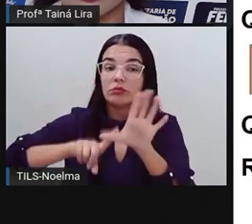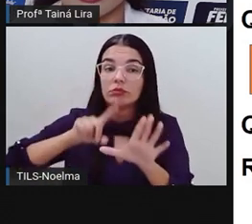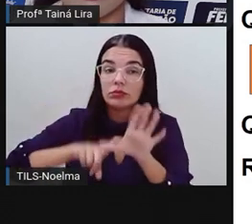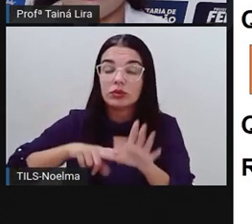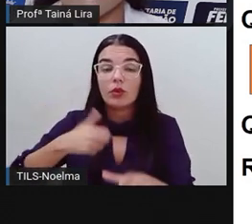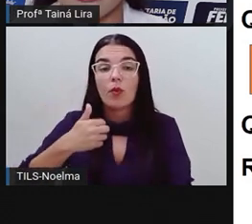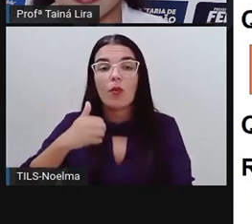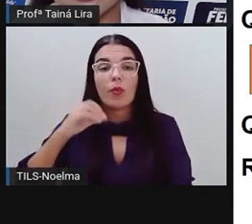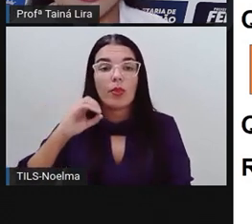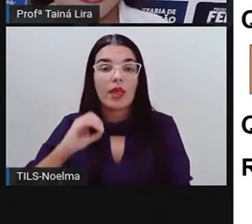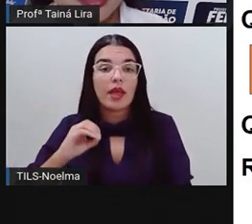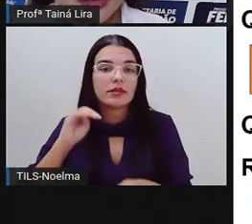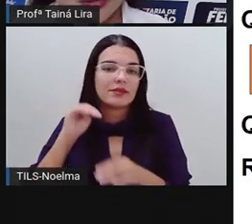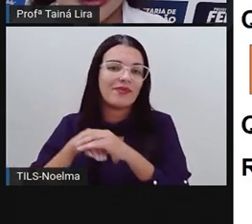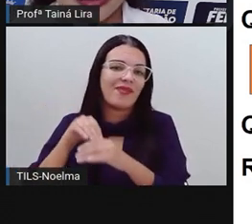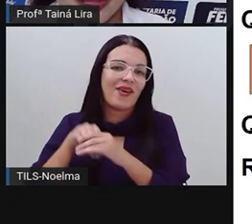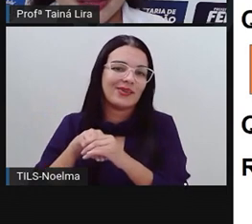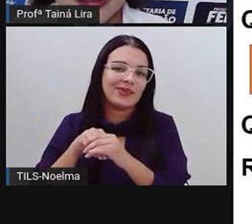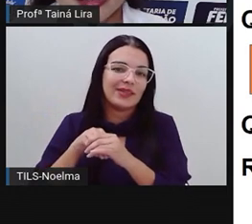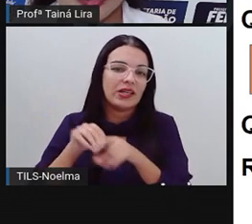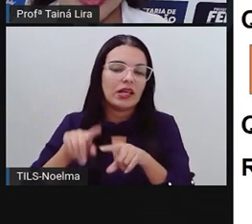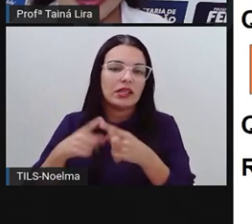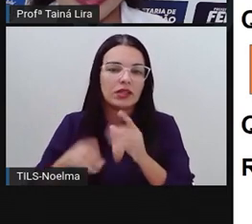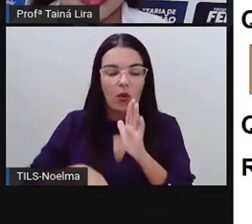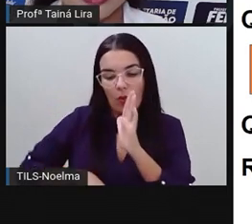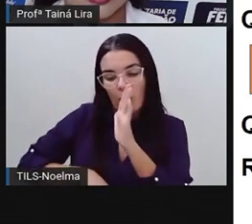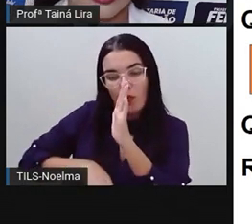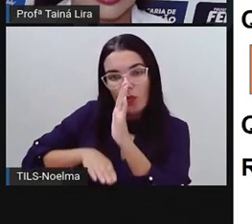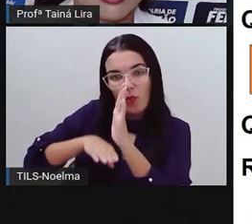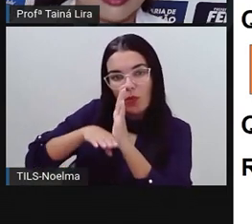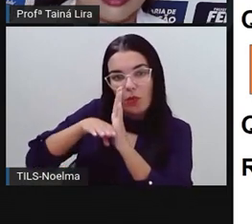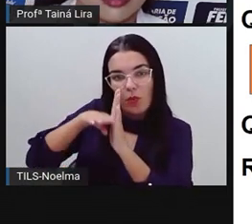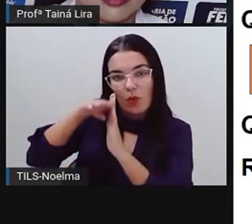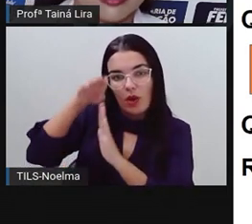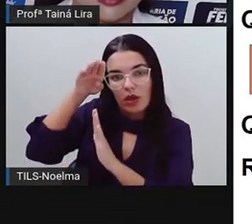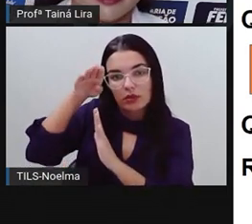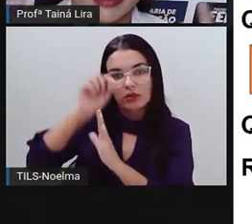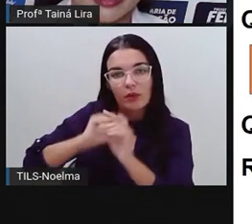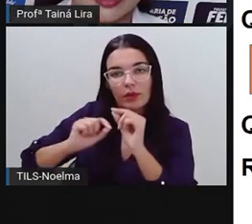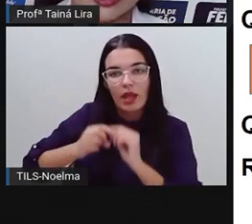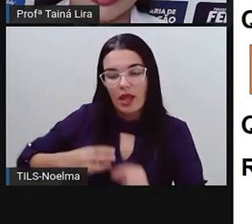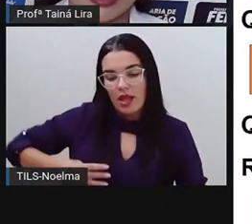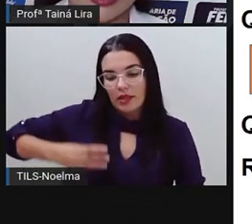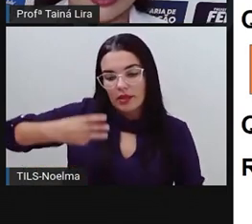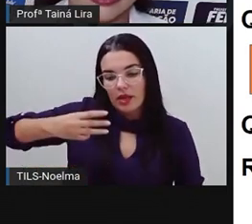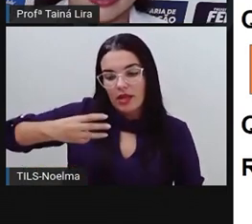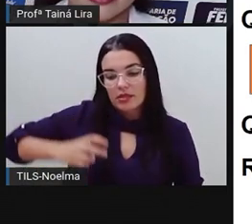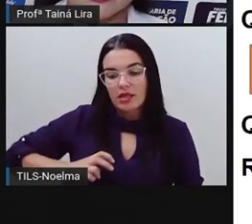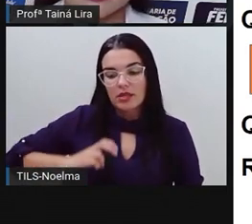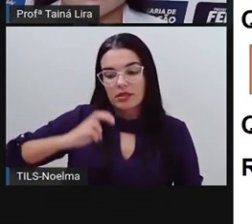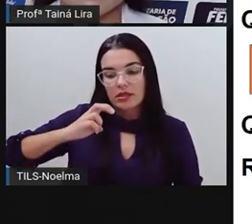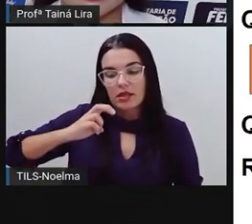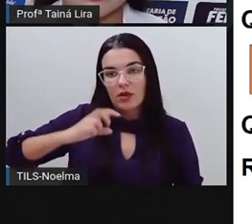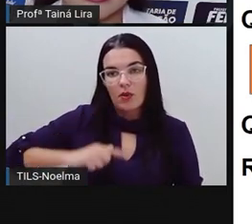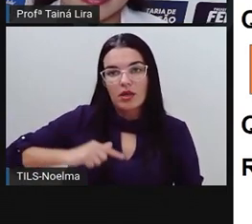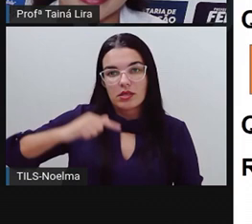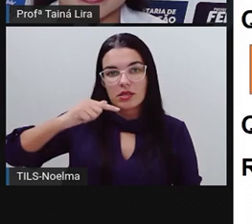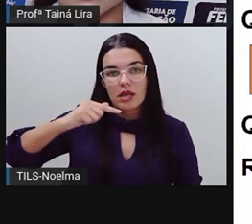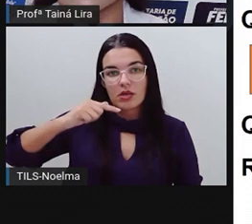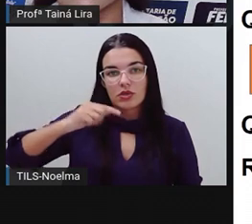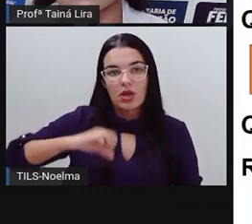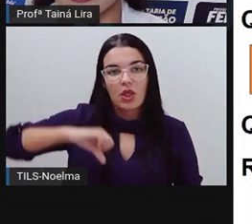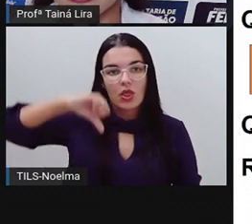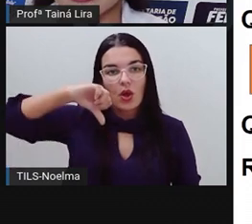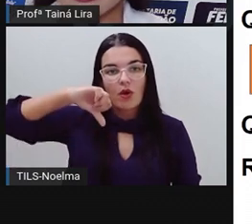por último aí o alface com dez. Então, a gente poderia estar organizando aí essa tabela de uma outra maneira,